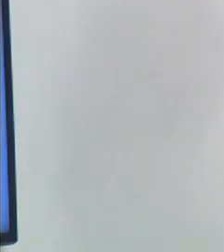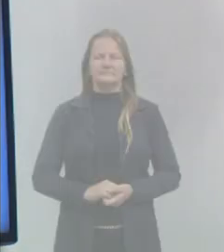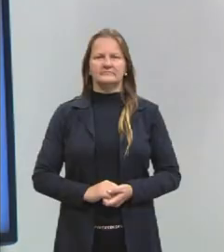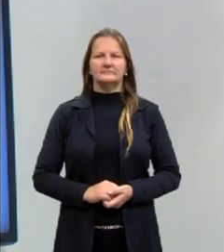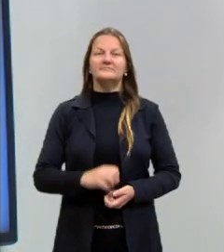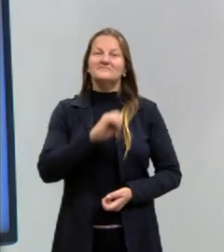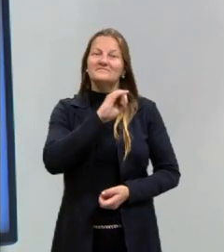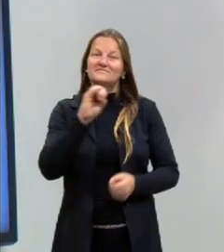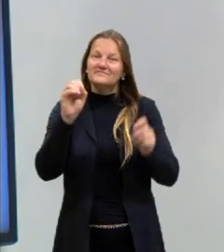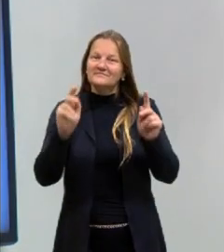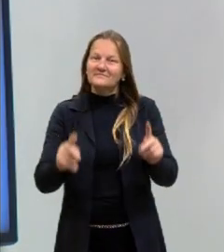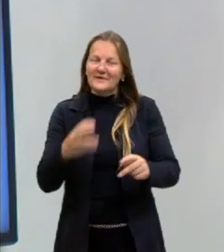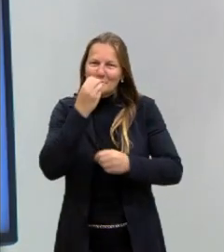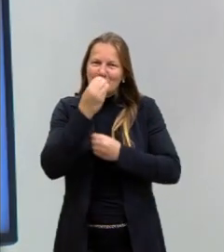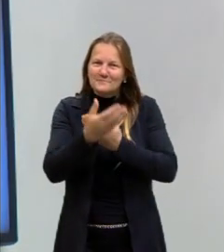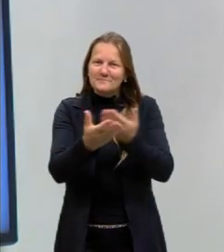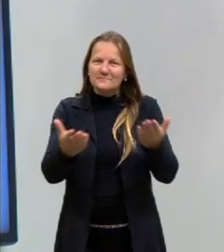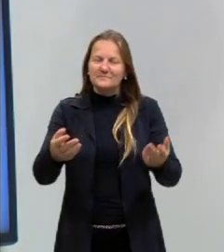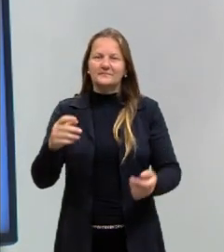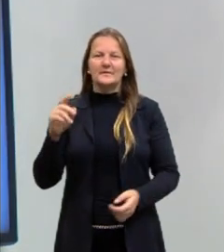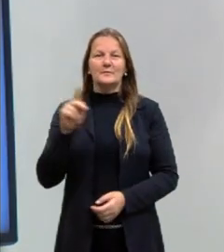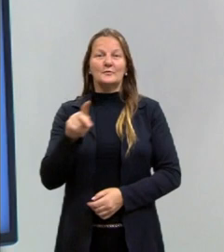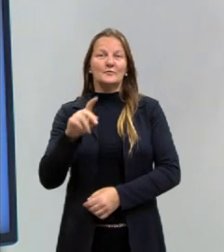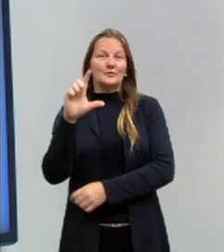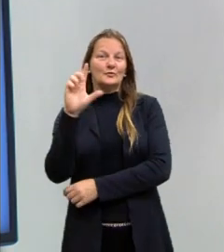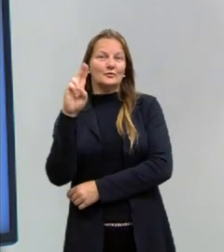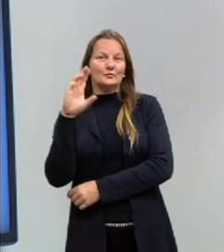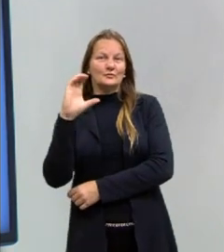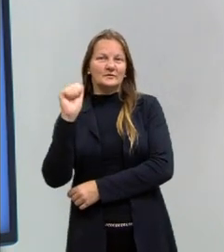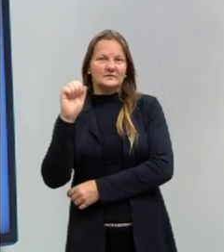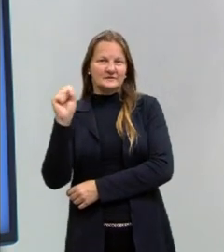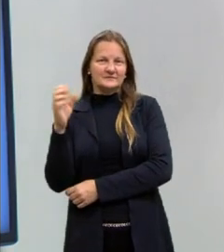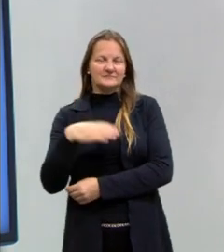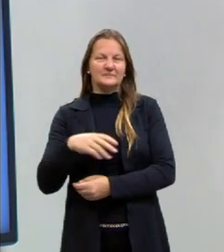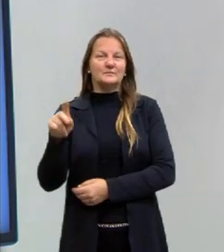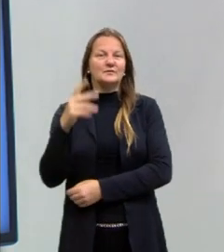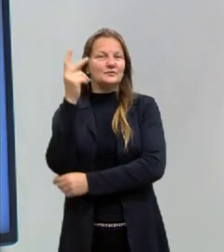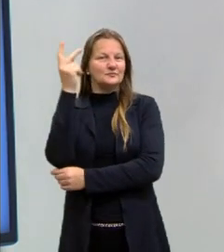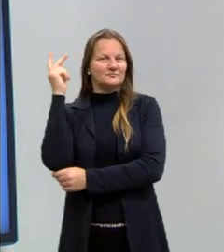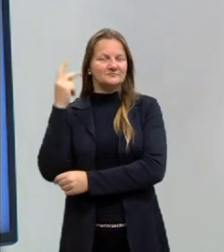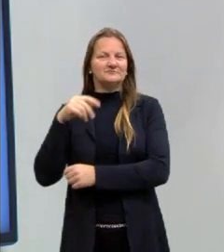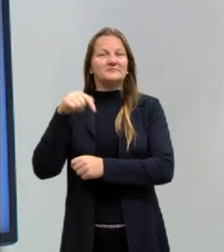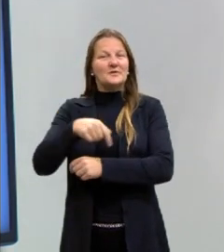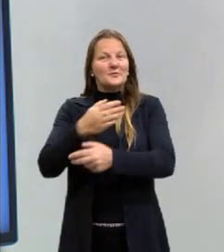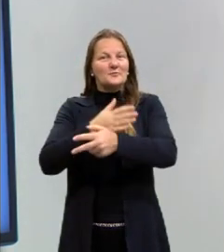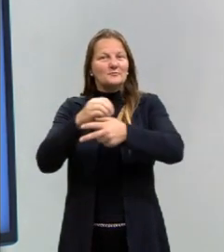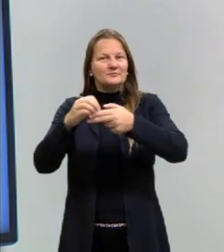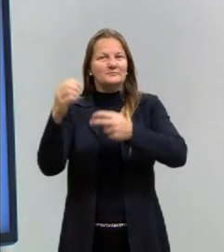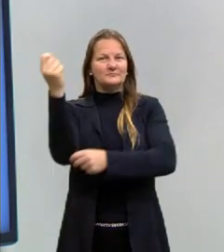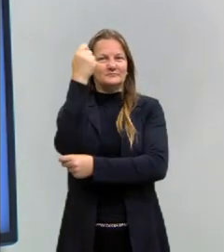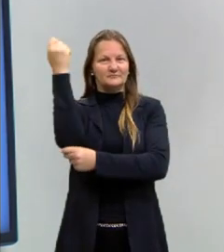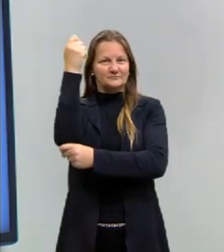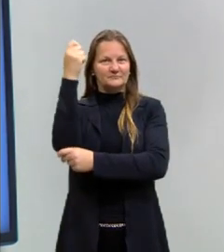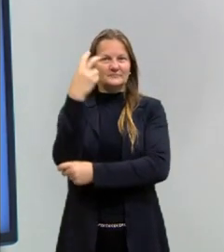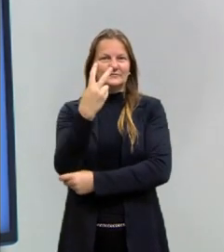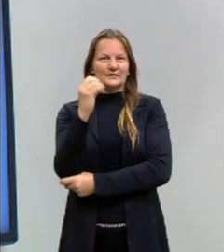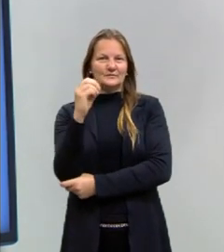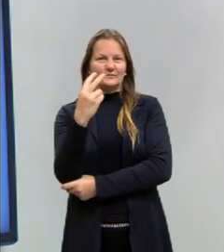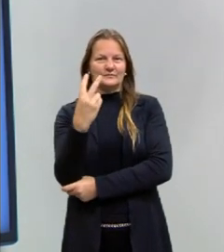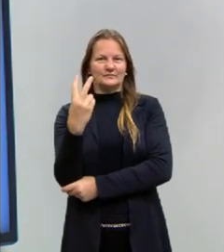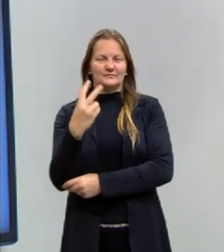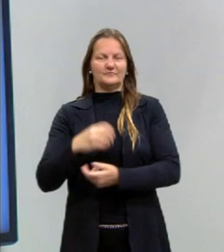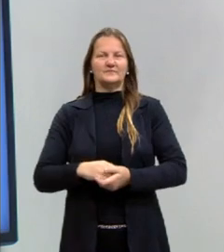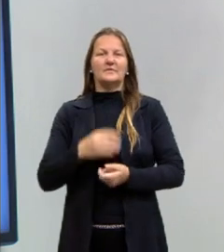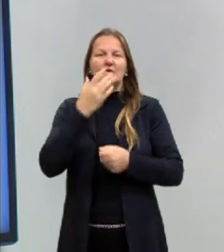E aí, pessoal, tudo bem? Eu sou o Lucas Labella, professor de História do Pré-ENEM RS 2022. Eu sou um homem